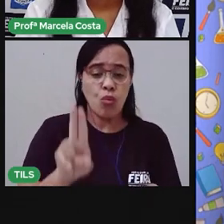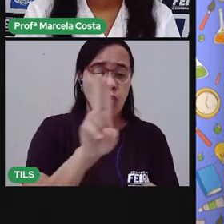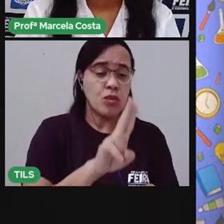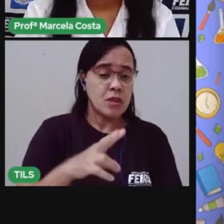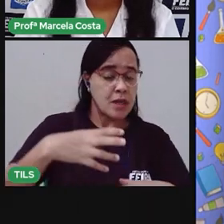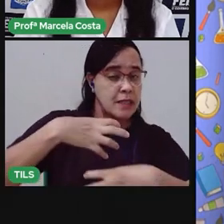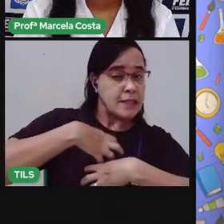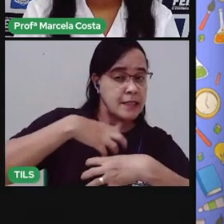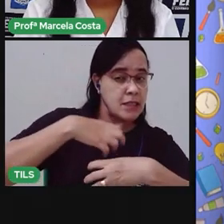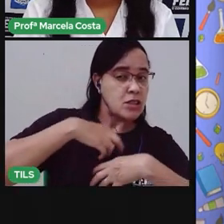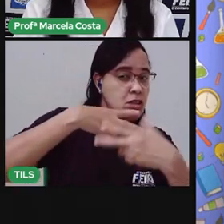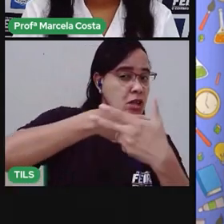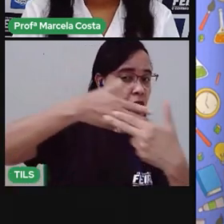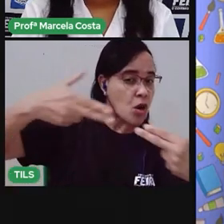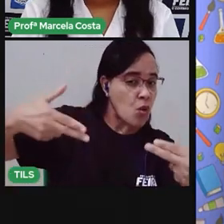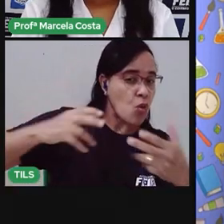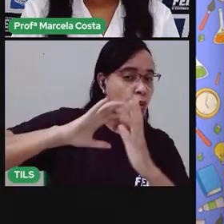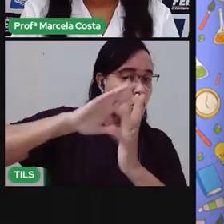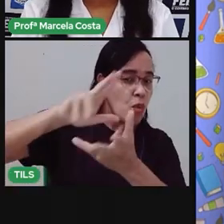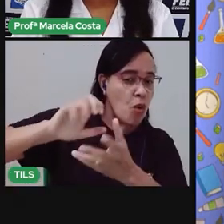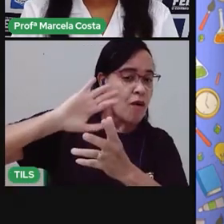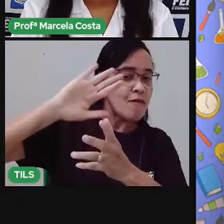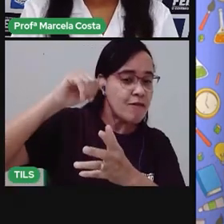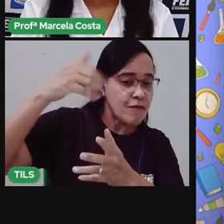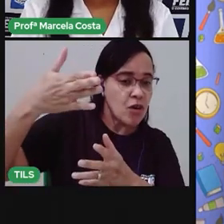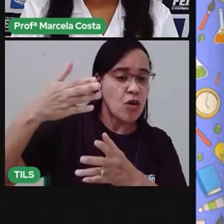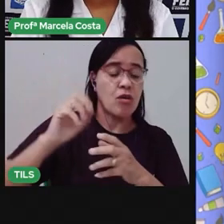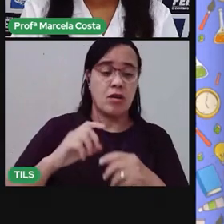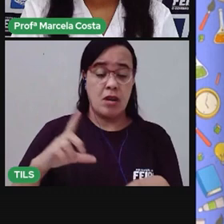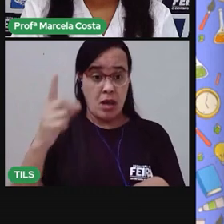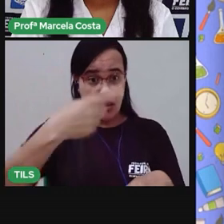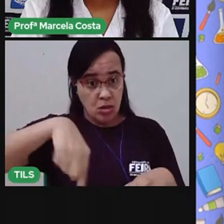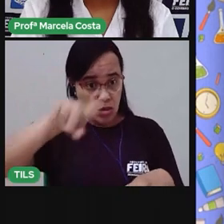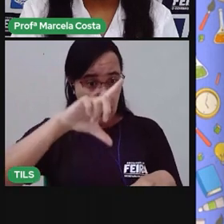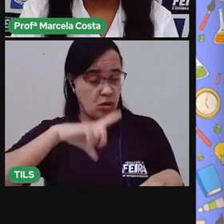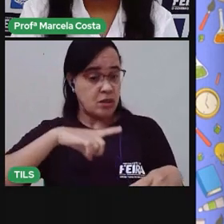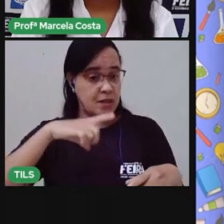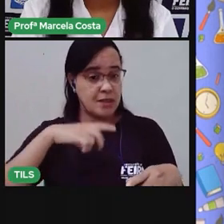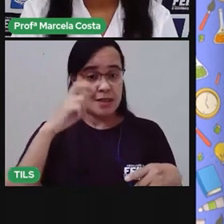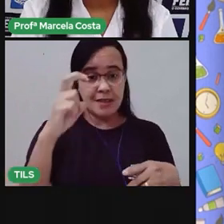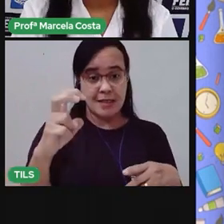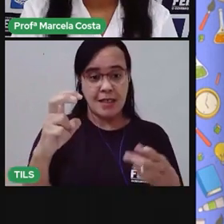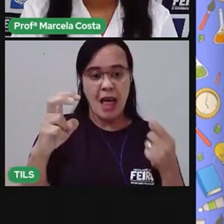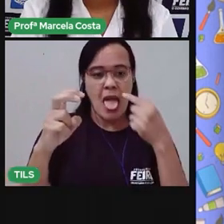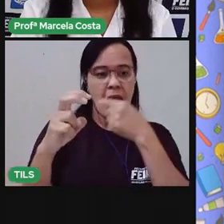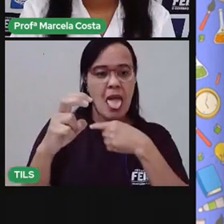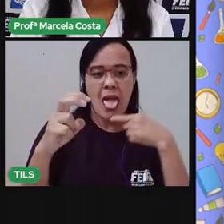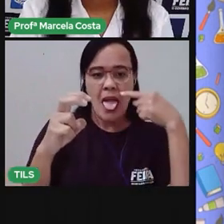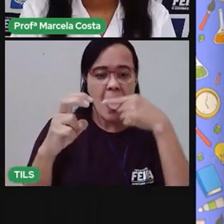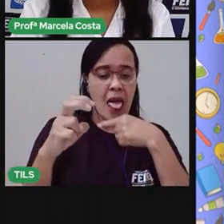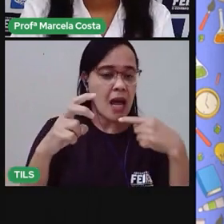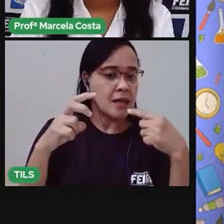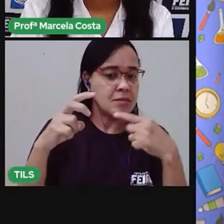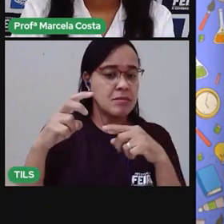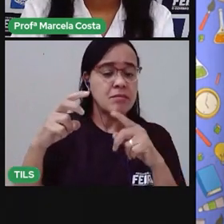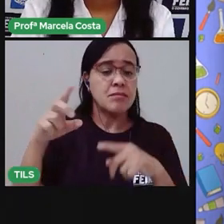mundo. Nós temos cinco sentidos. Paladar, audição,